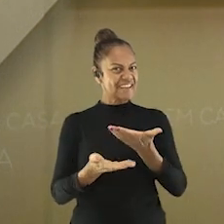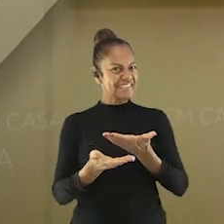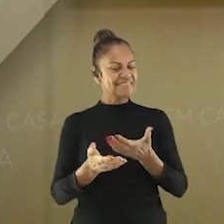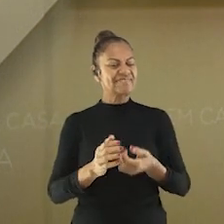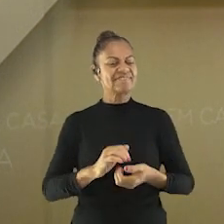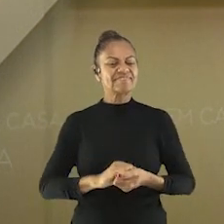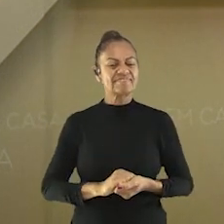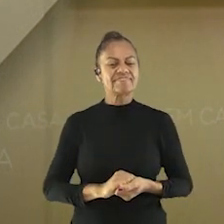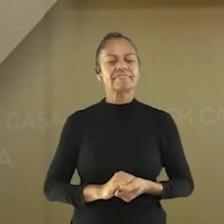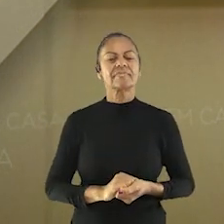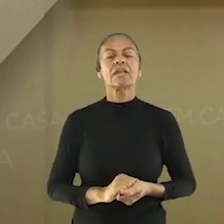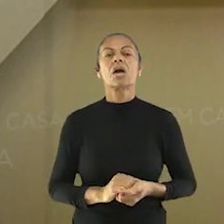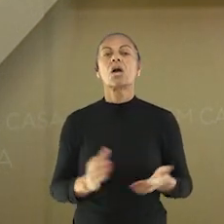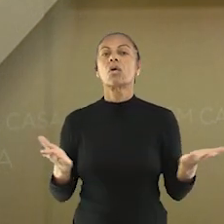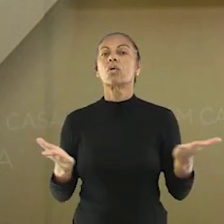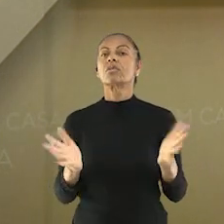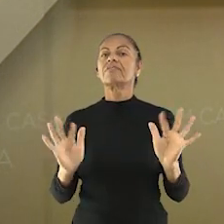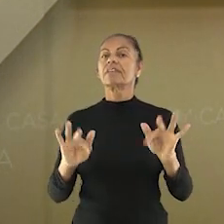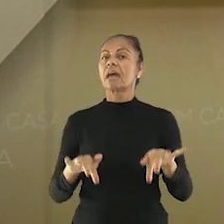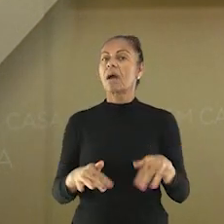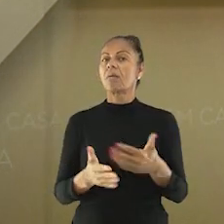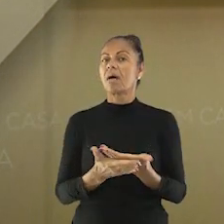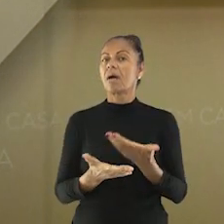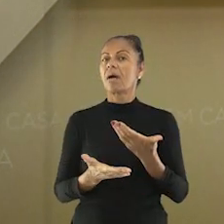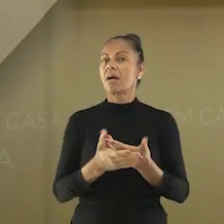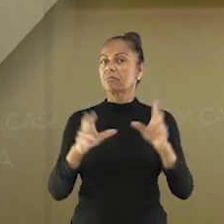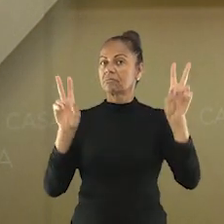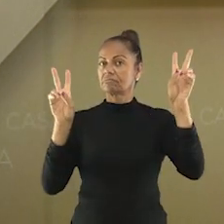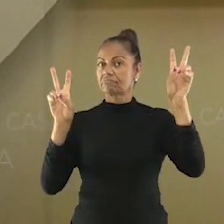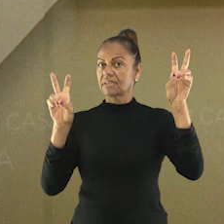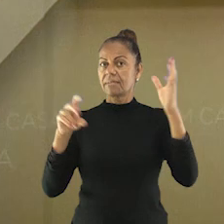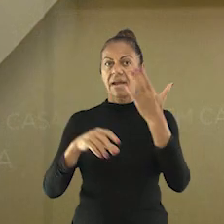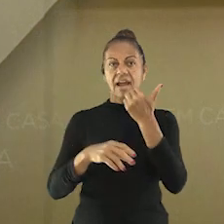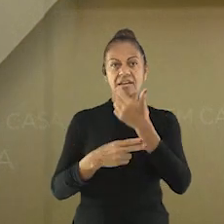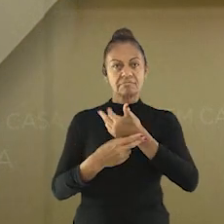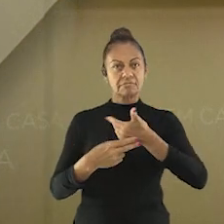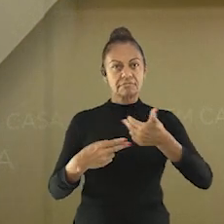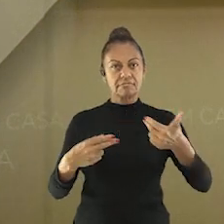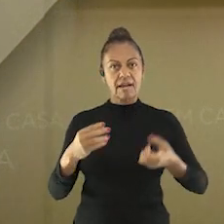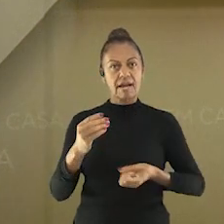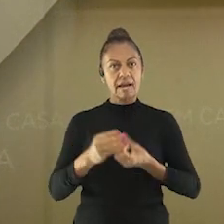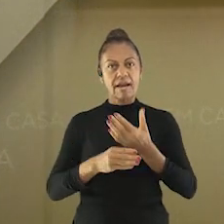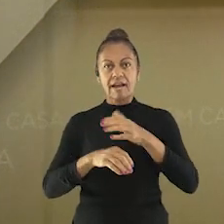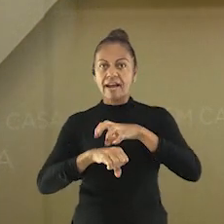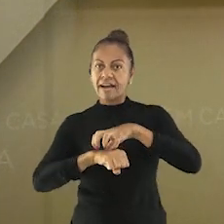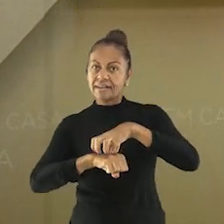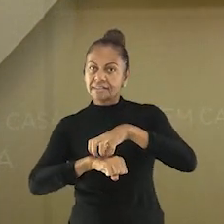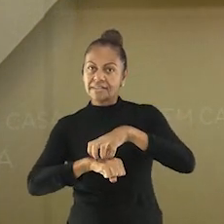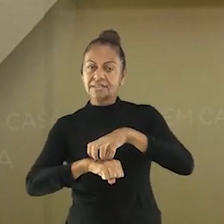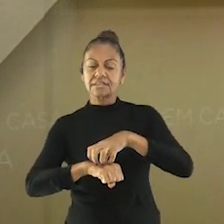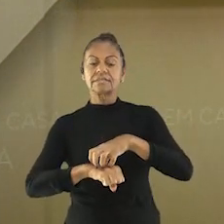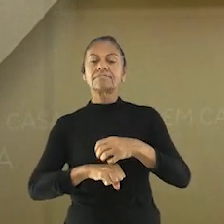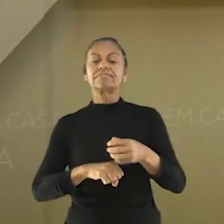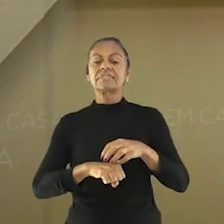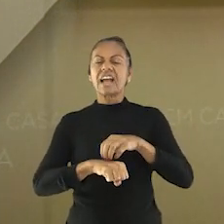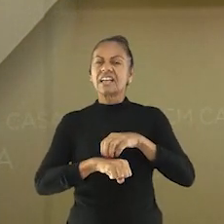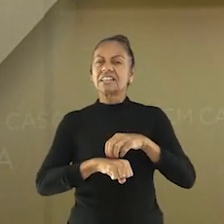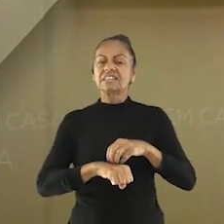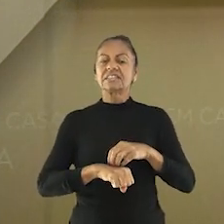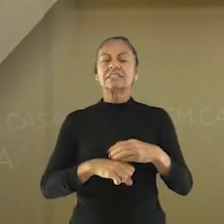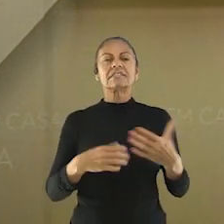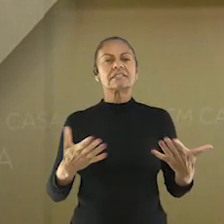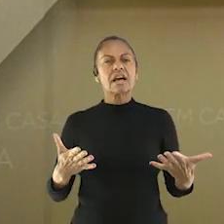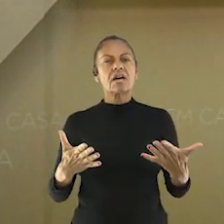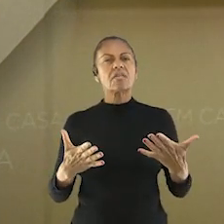Chegamos ao fim da nossa aula de hoje, alergias e intolerâncias alimentares. Eu espero que vocês tenham gostado e também aprendido muito com a aula de hoje. Que tal